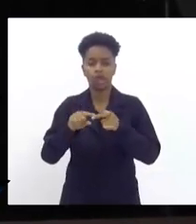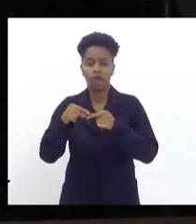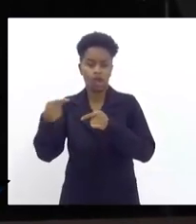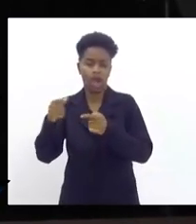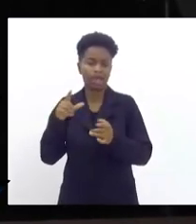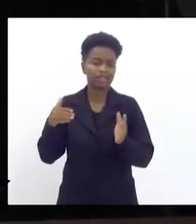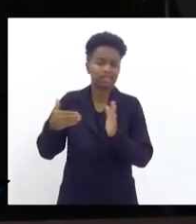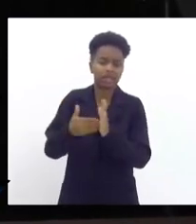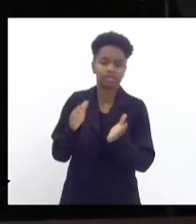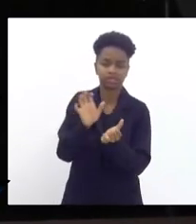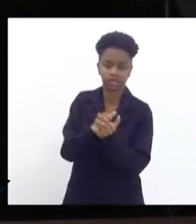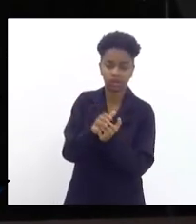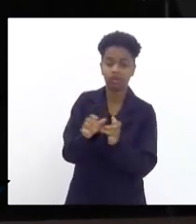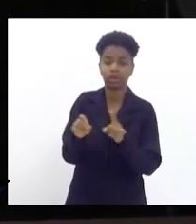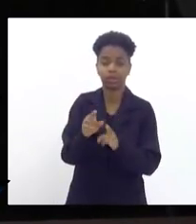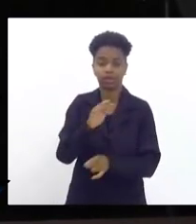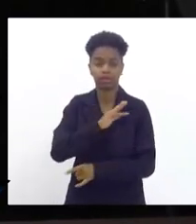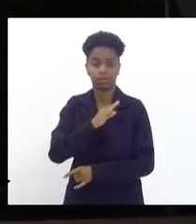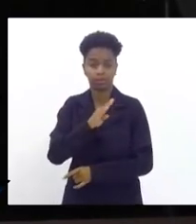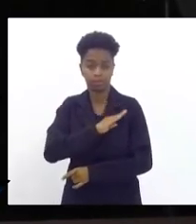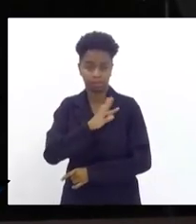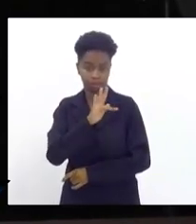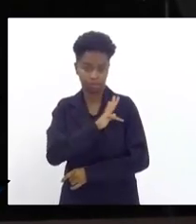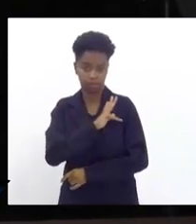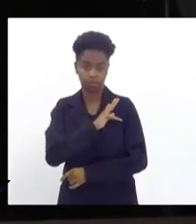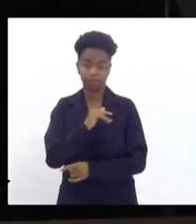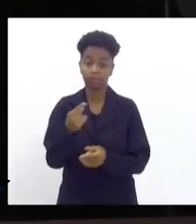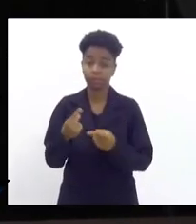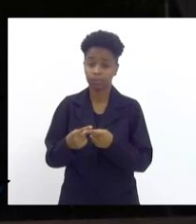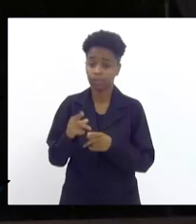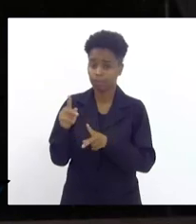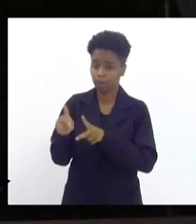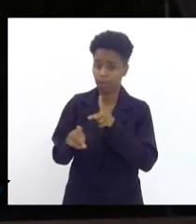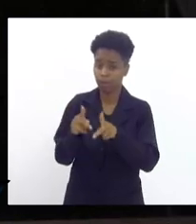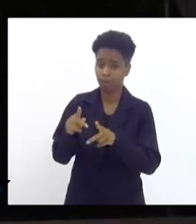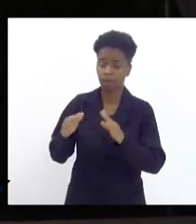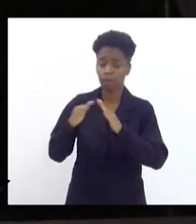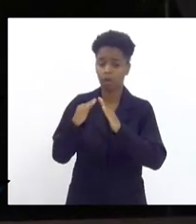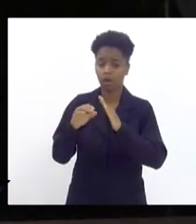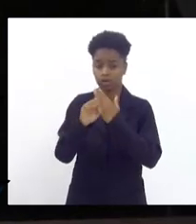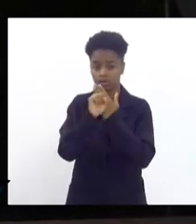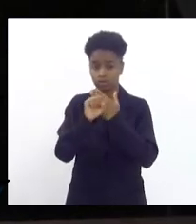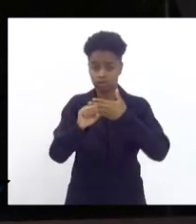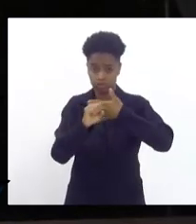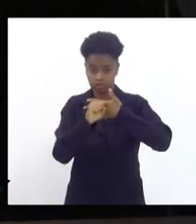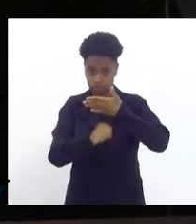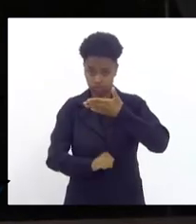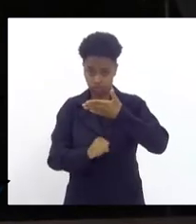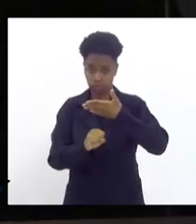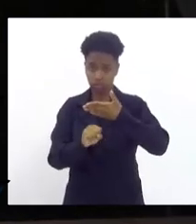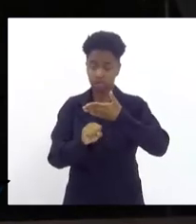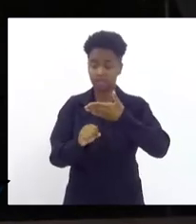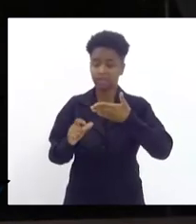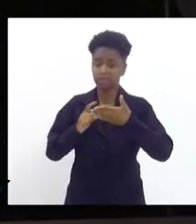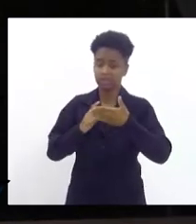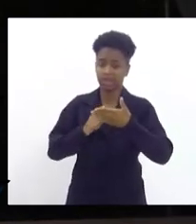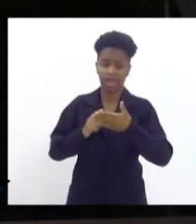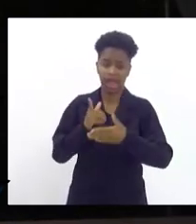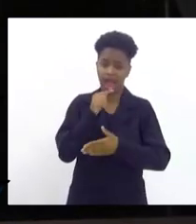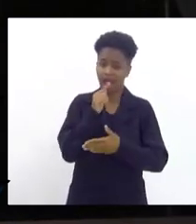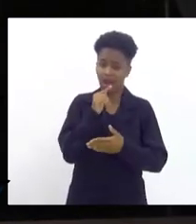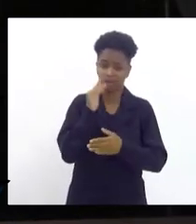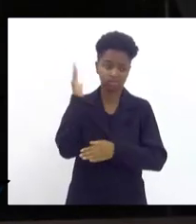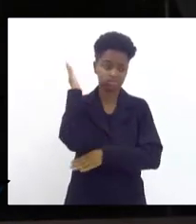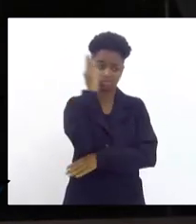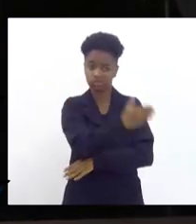até Santa Cruz e é baixada a Fluminense porque o povo que mora na zona sul a elevatória do Lameirão bombe água direto